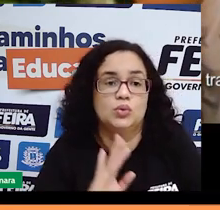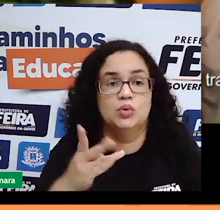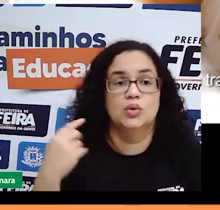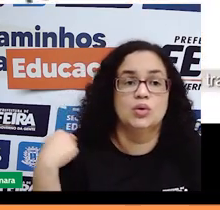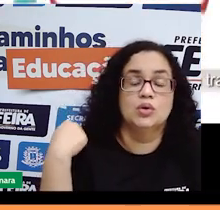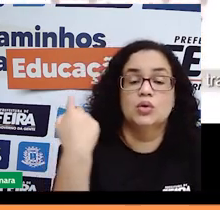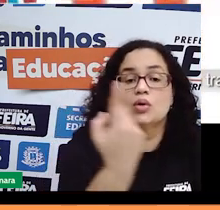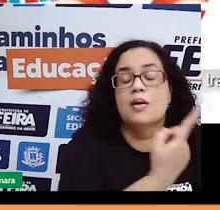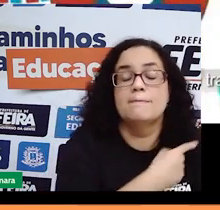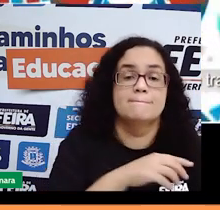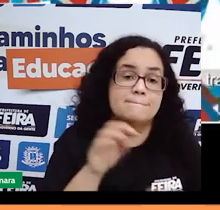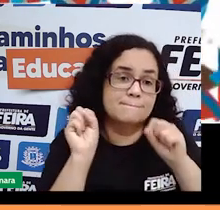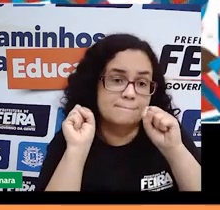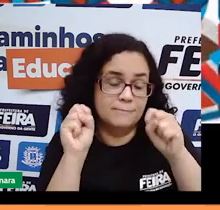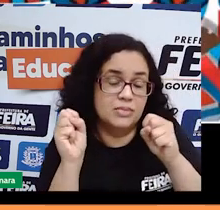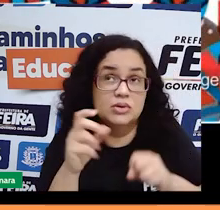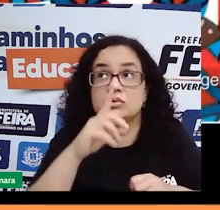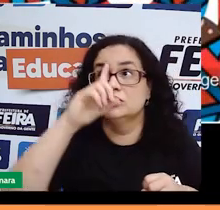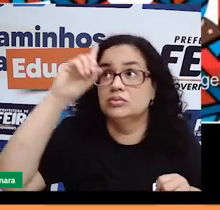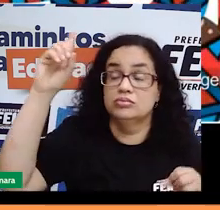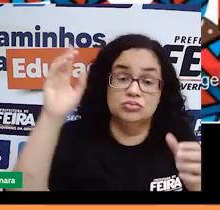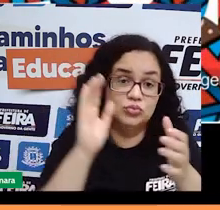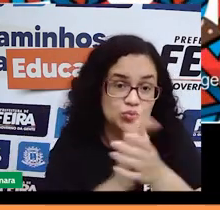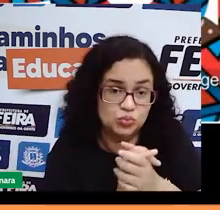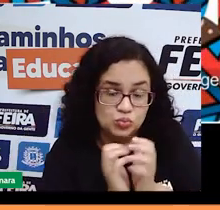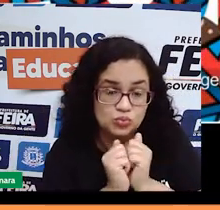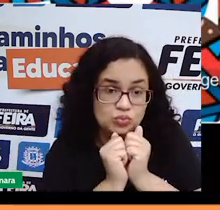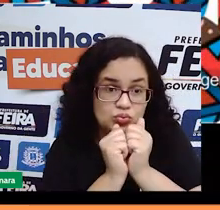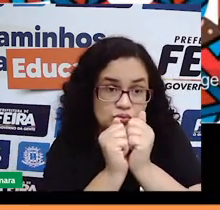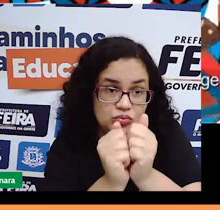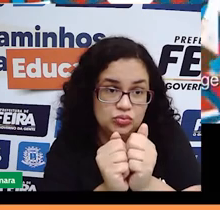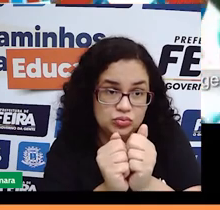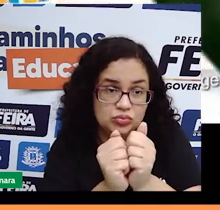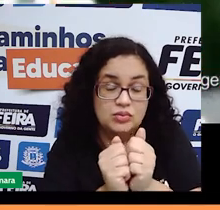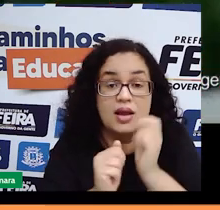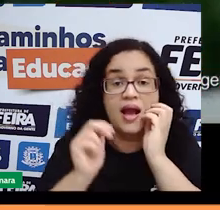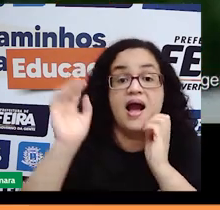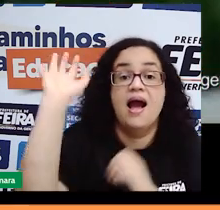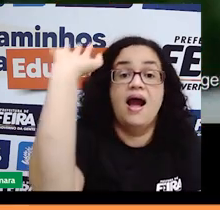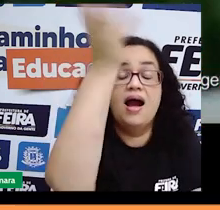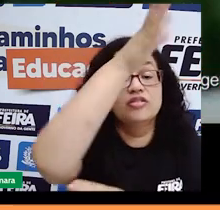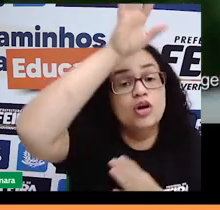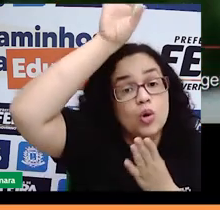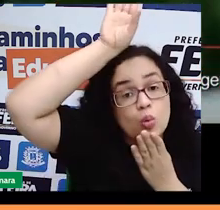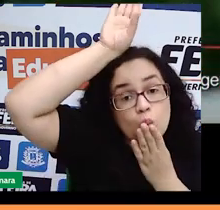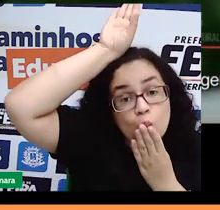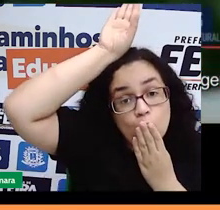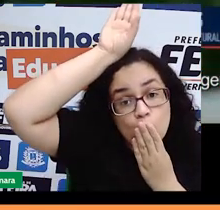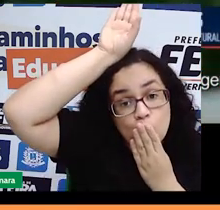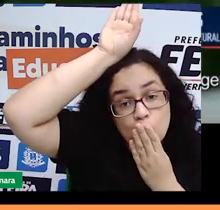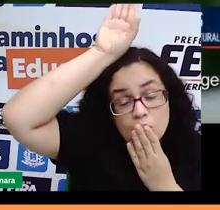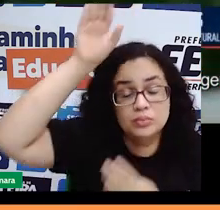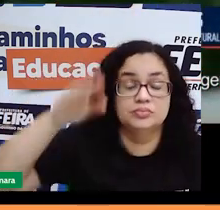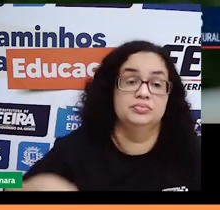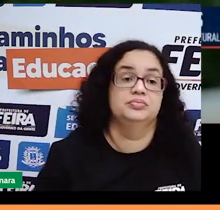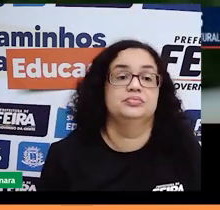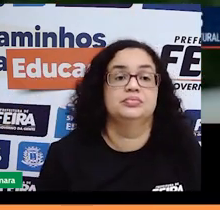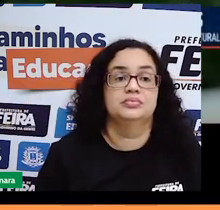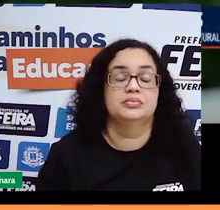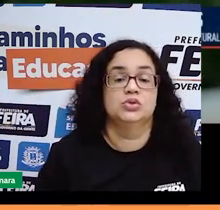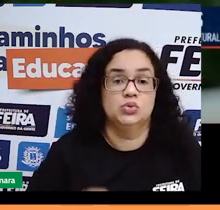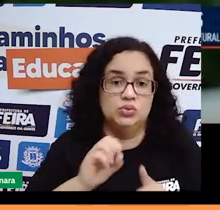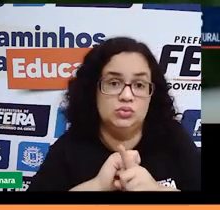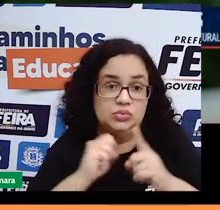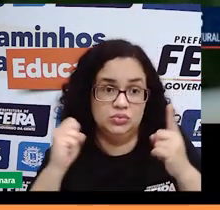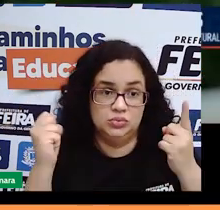e de Deus com nós. A cultura indígena ela está na base da concepção da nossa sociedade, do nosso